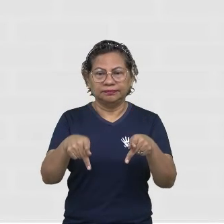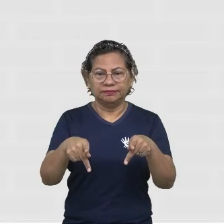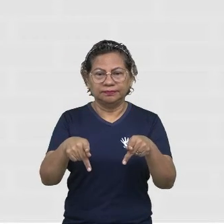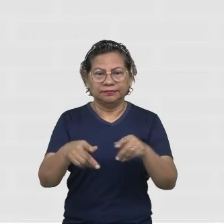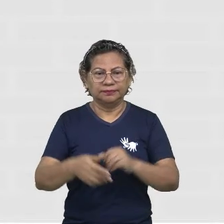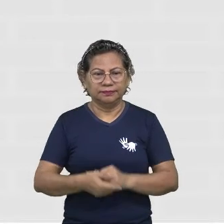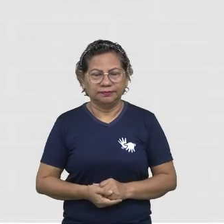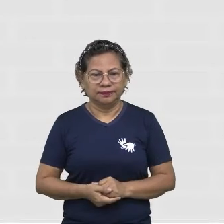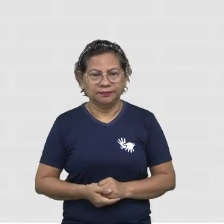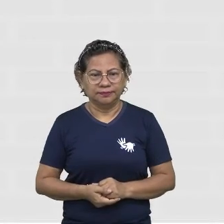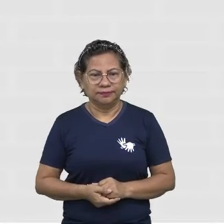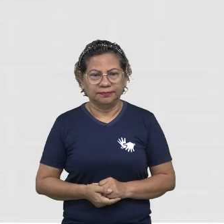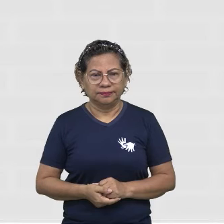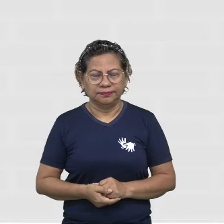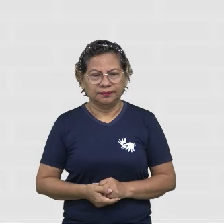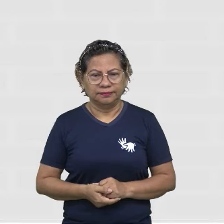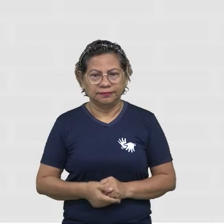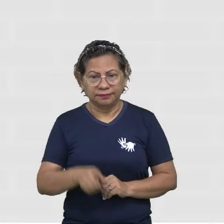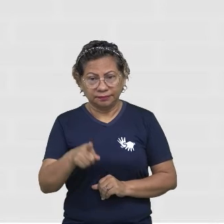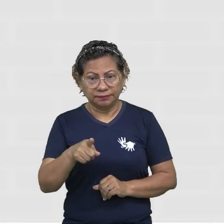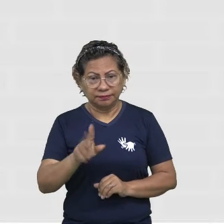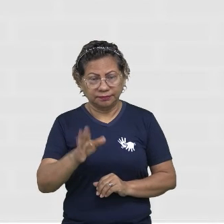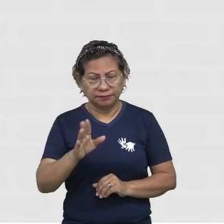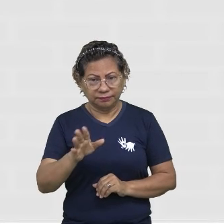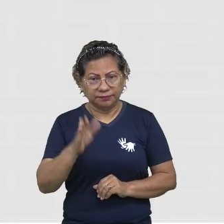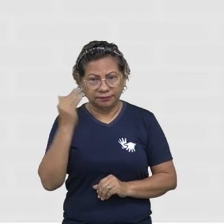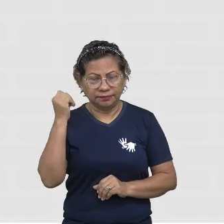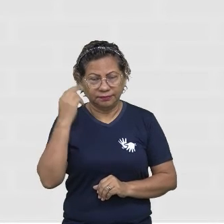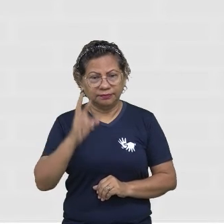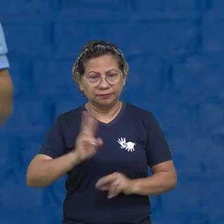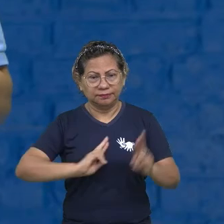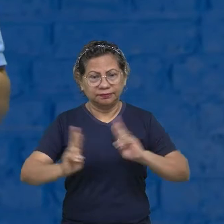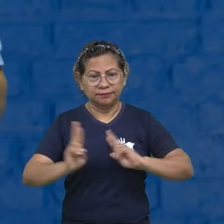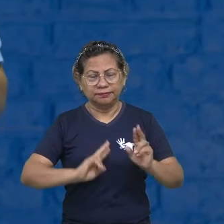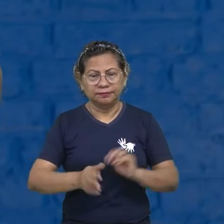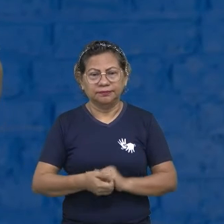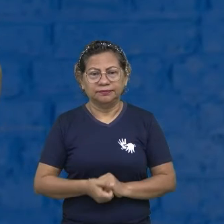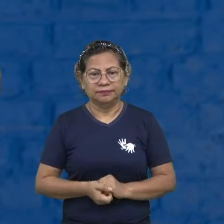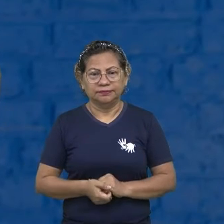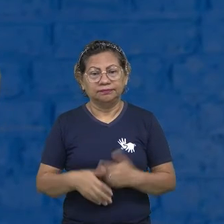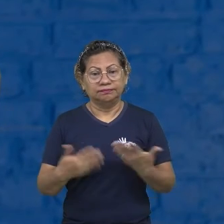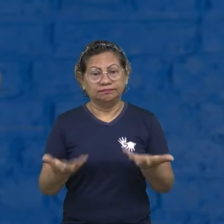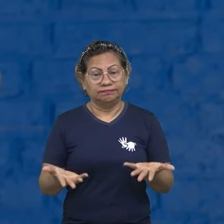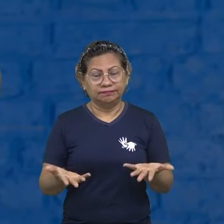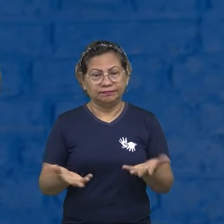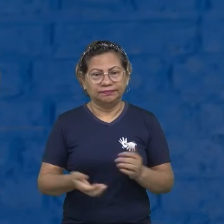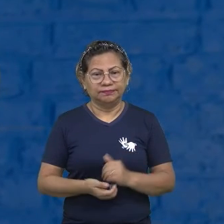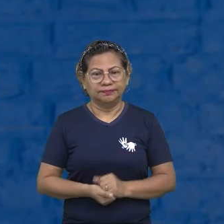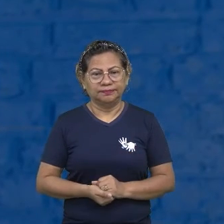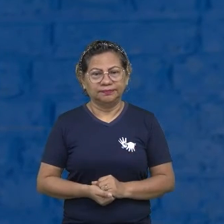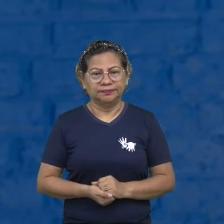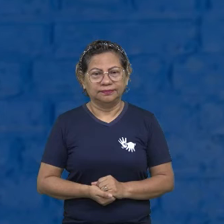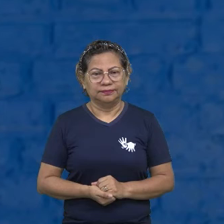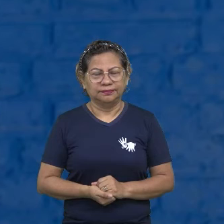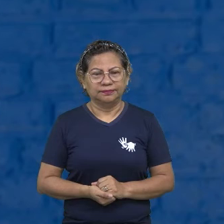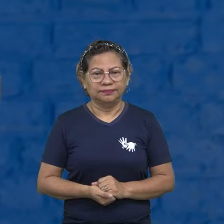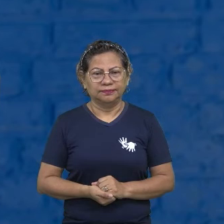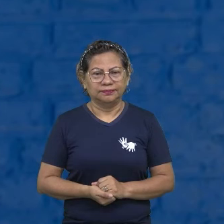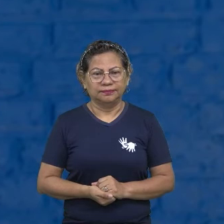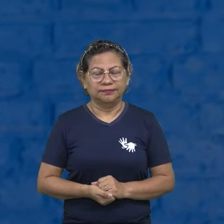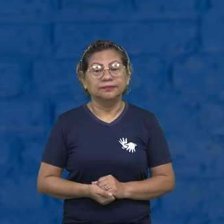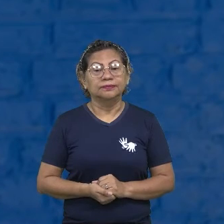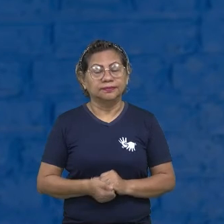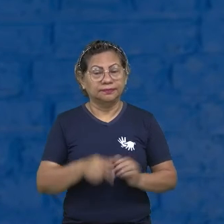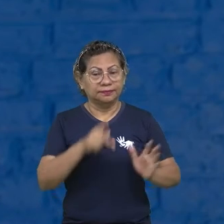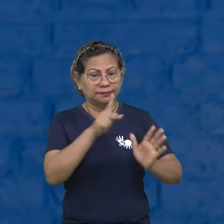E aí? Fizeram essas perguntas, responderam? E aí? Como é que é isso? Então o projeto de